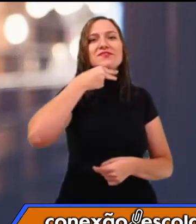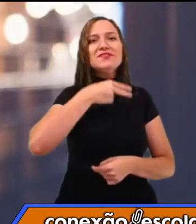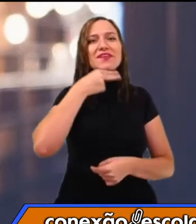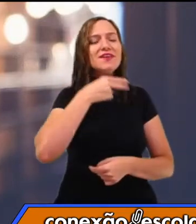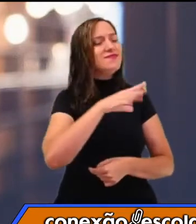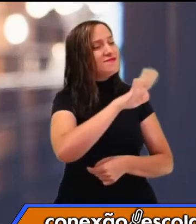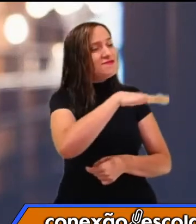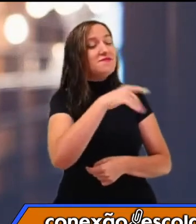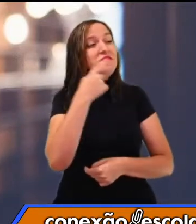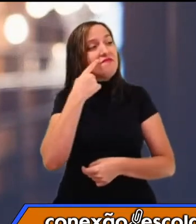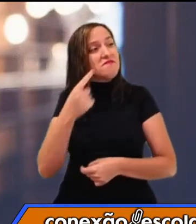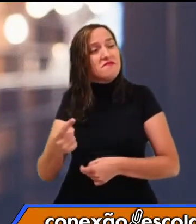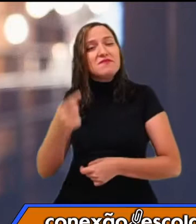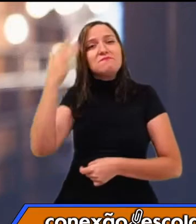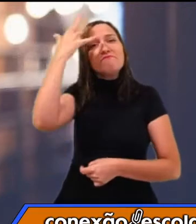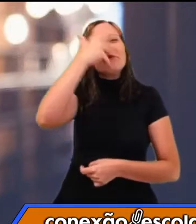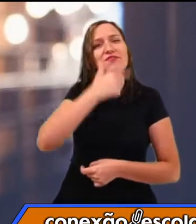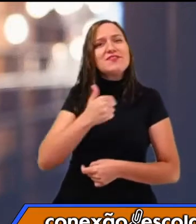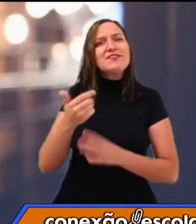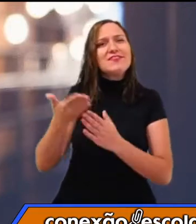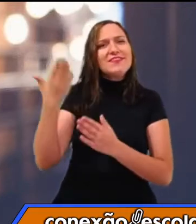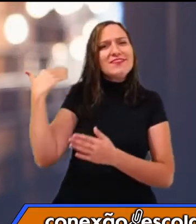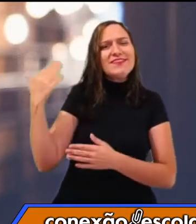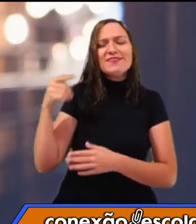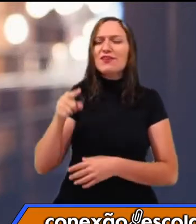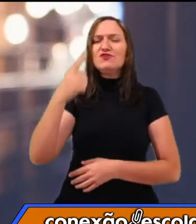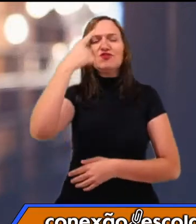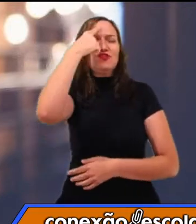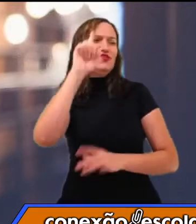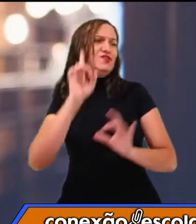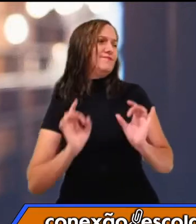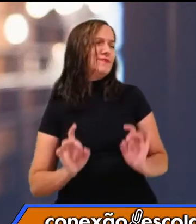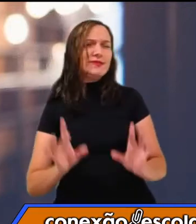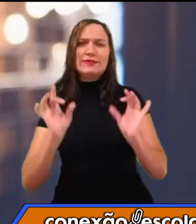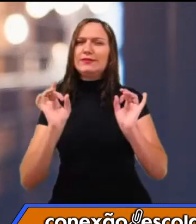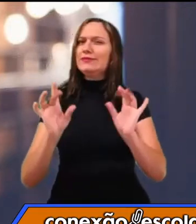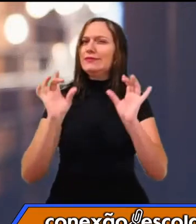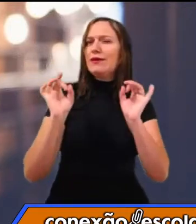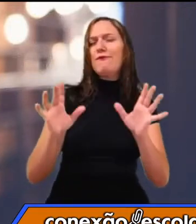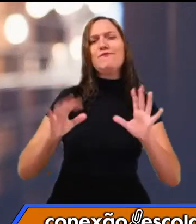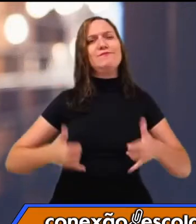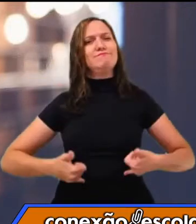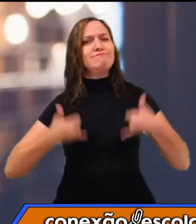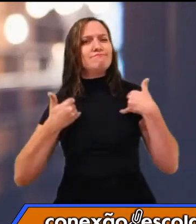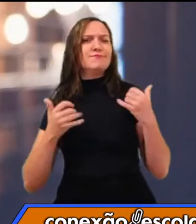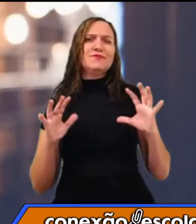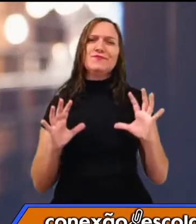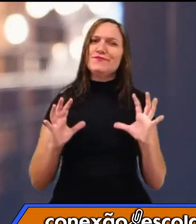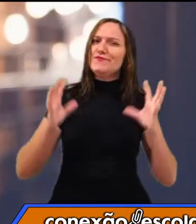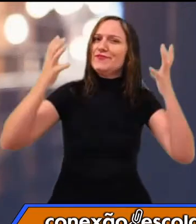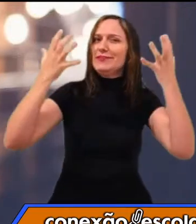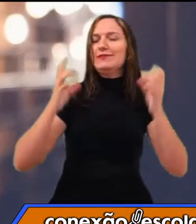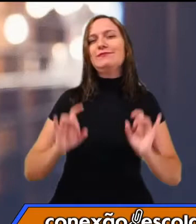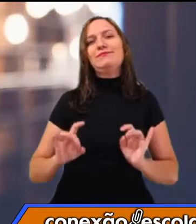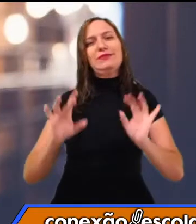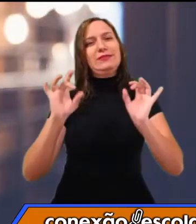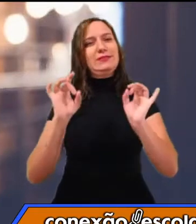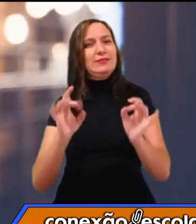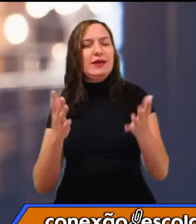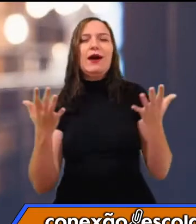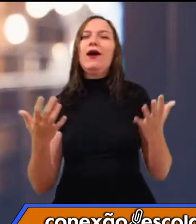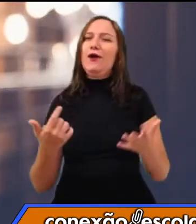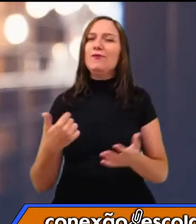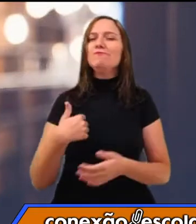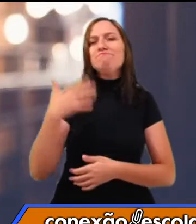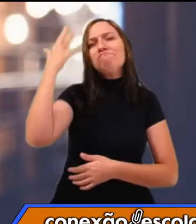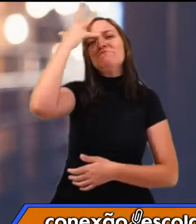bonita, né? Como aquele dia foi maravilhoso, como essa festa foi boa, Como